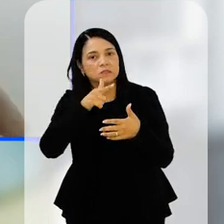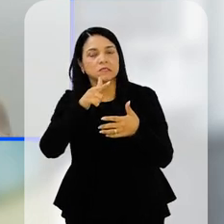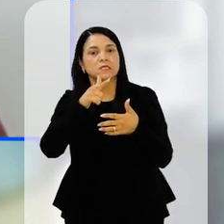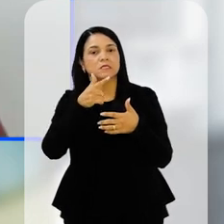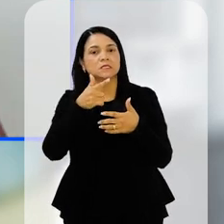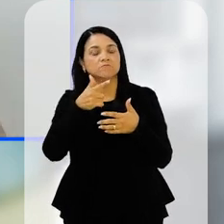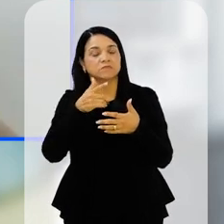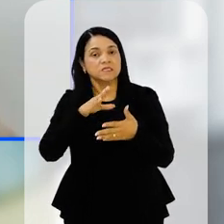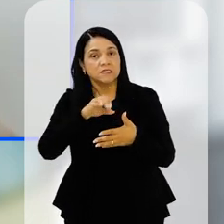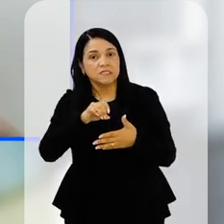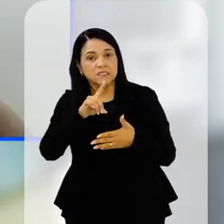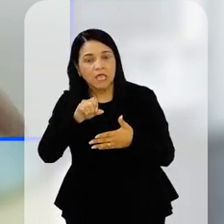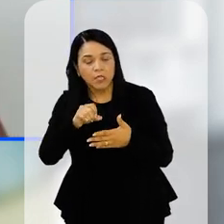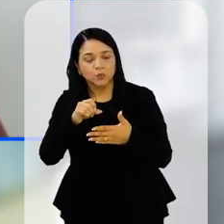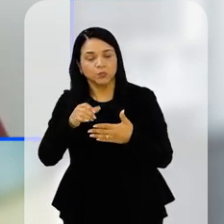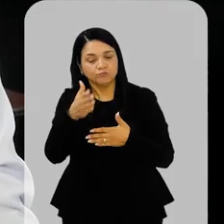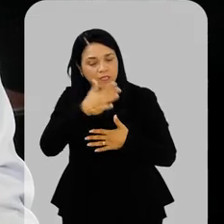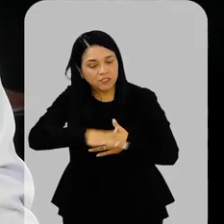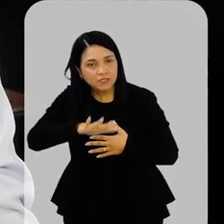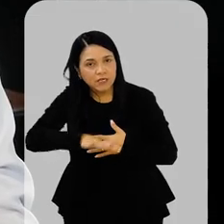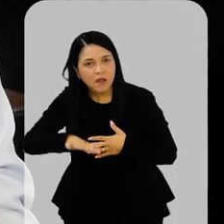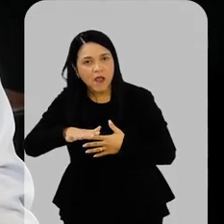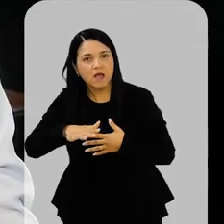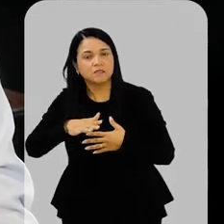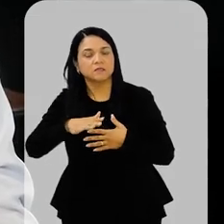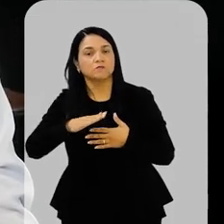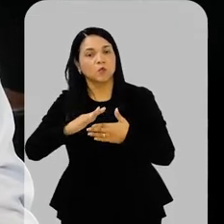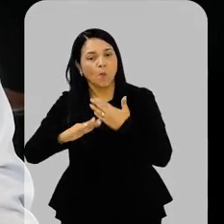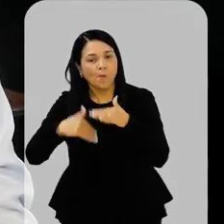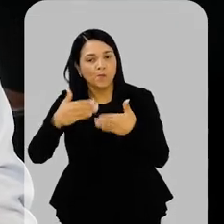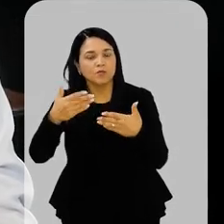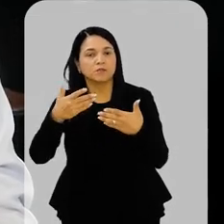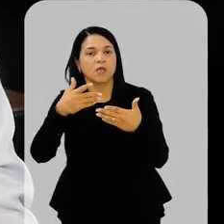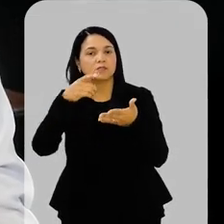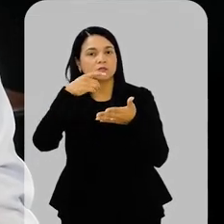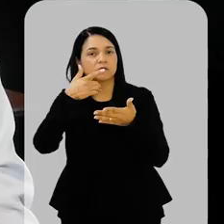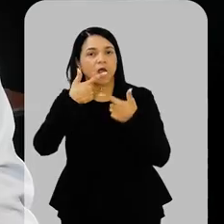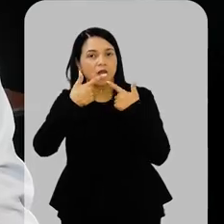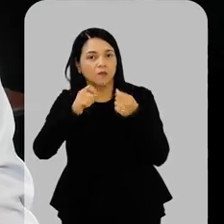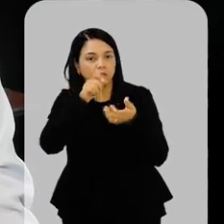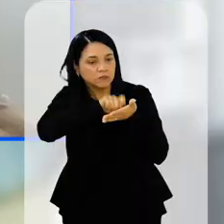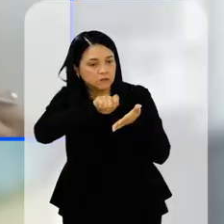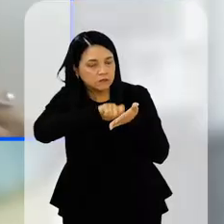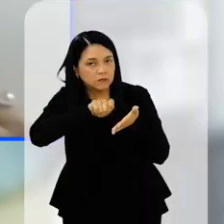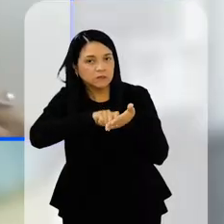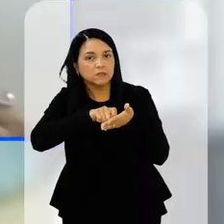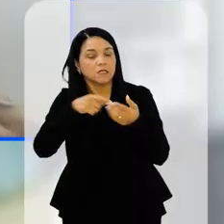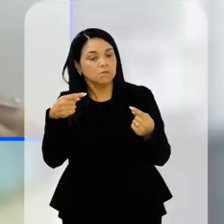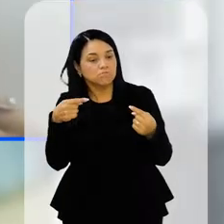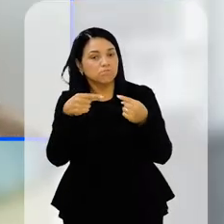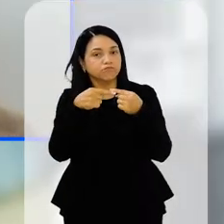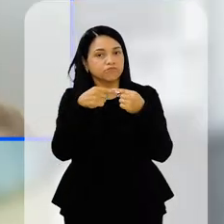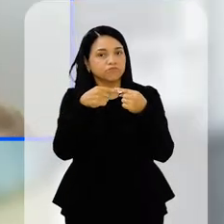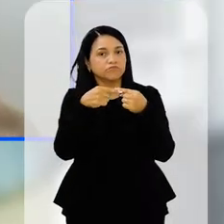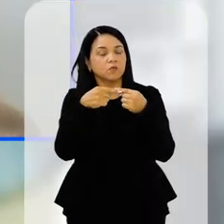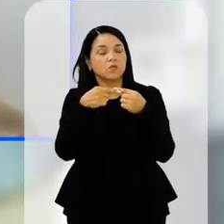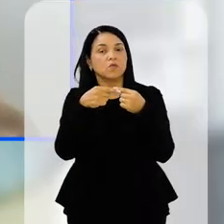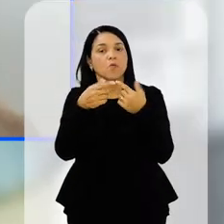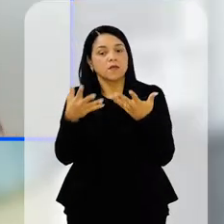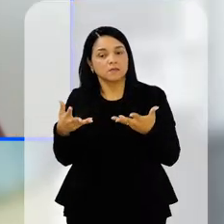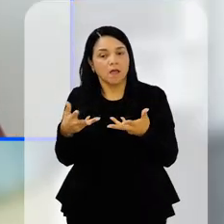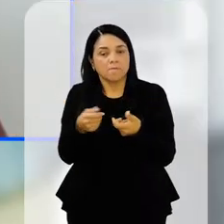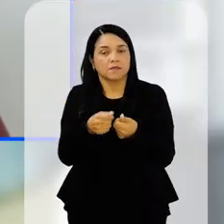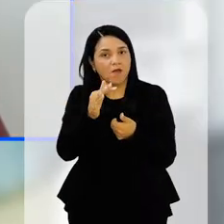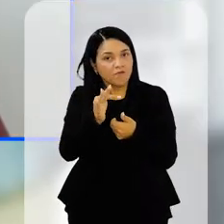cedo no processo de aquisição da língua escrita e ver o que isso tem a ver com essas habilidades lá no